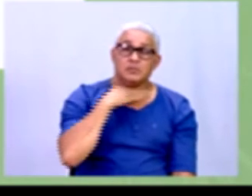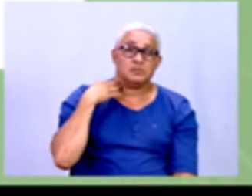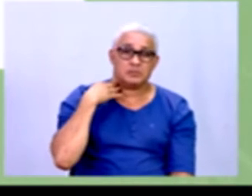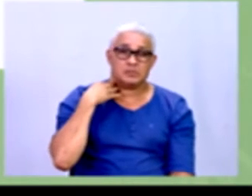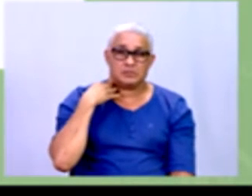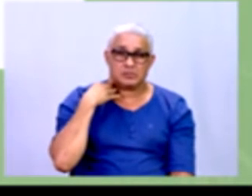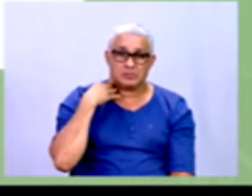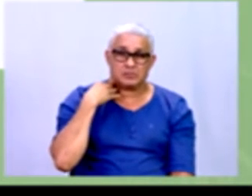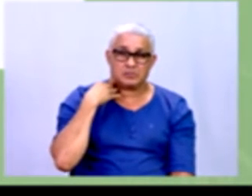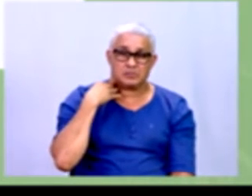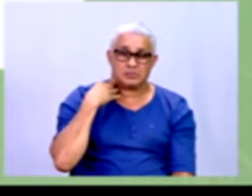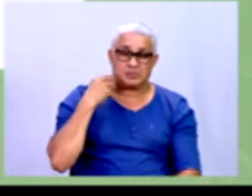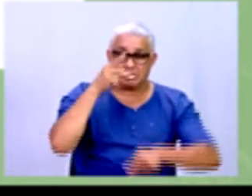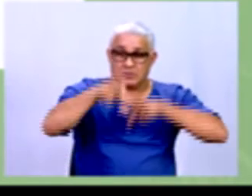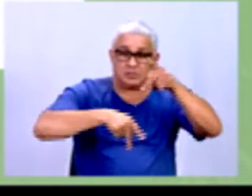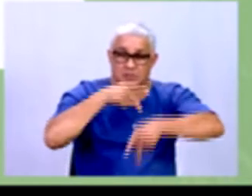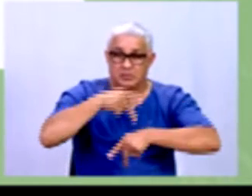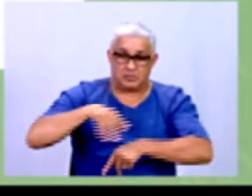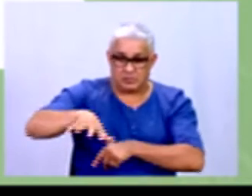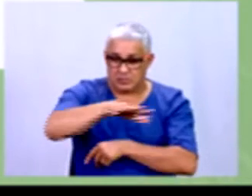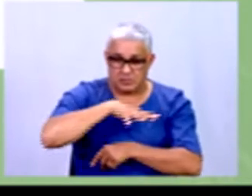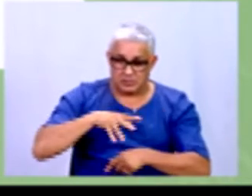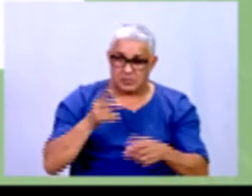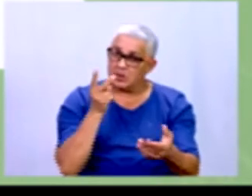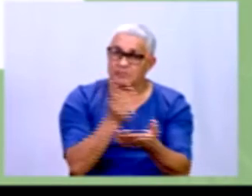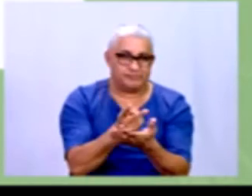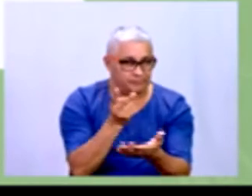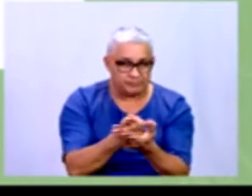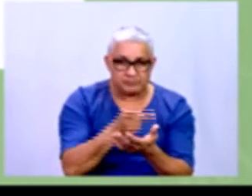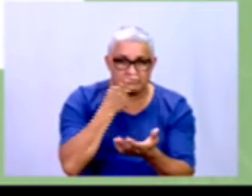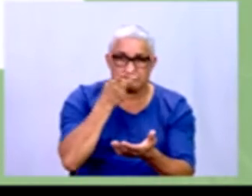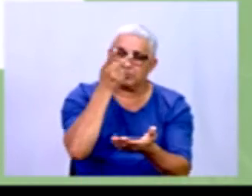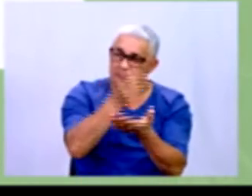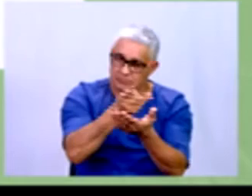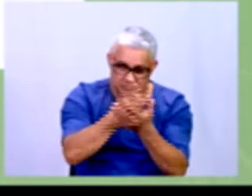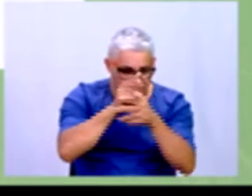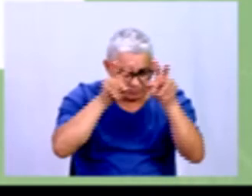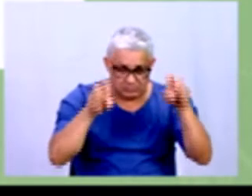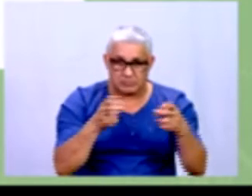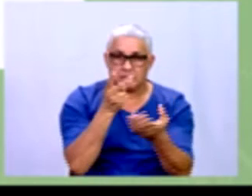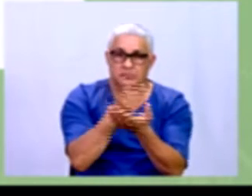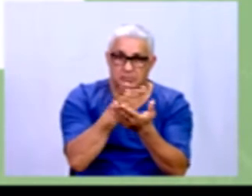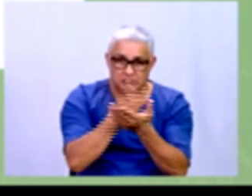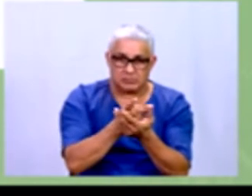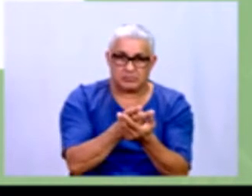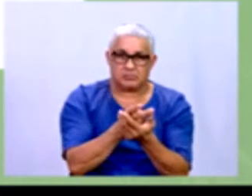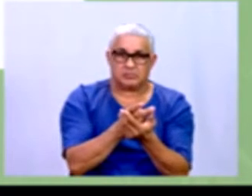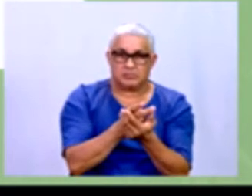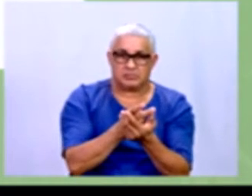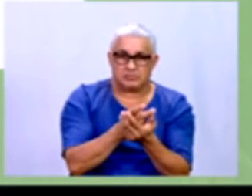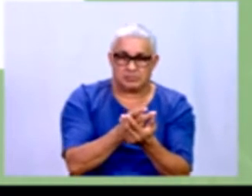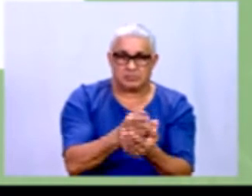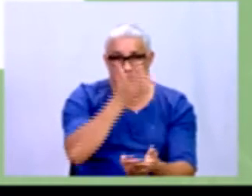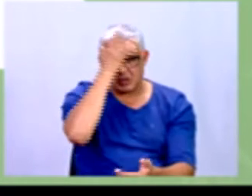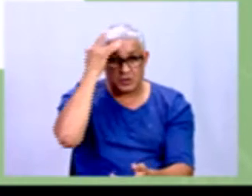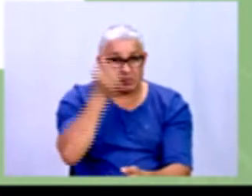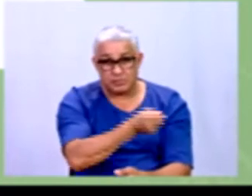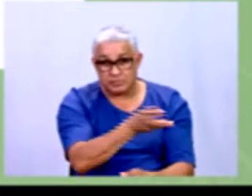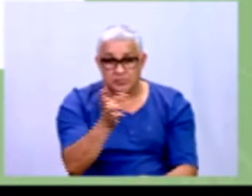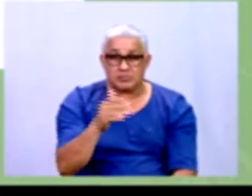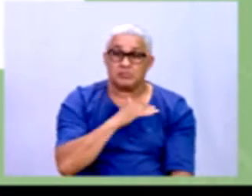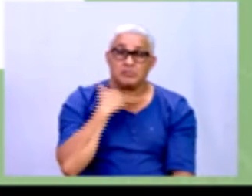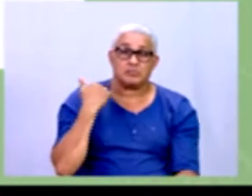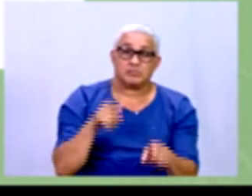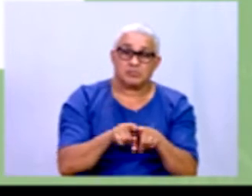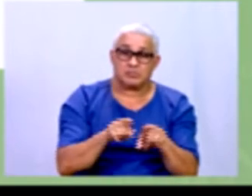pela população local. A gente está falando da mesma coisa. A gente está falando do mesmo assunto. Então, número de óbitos aqui eu estou falando das pessoas e